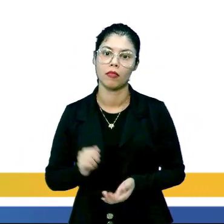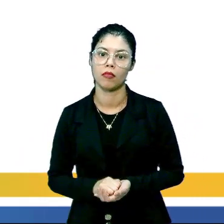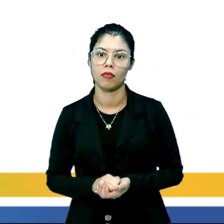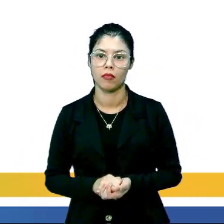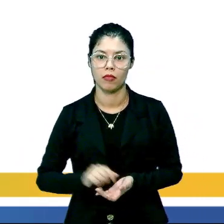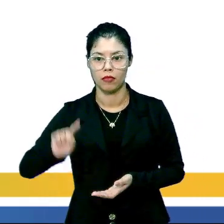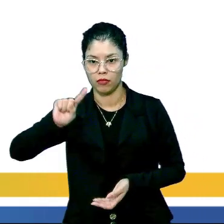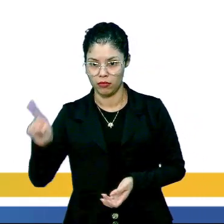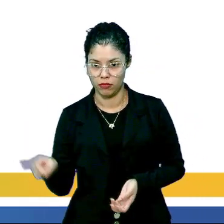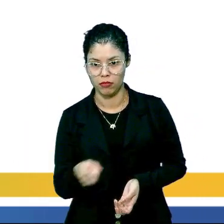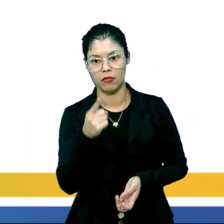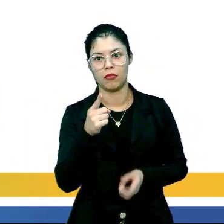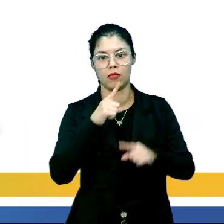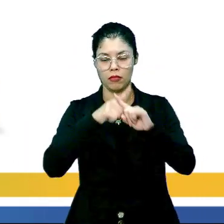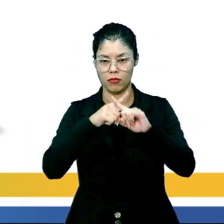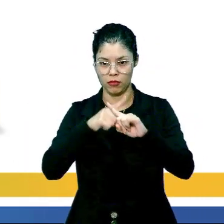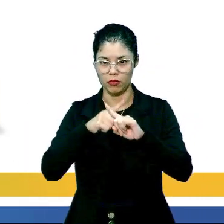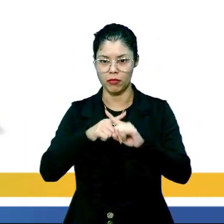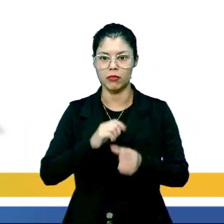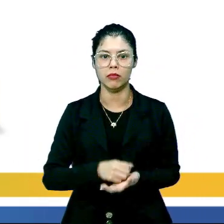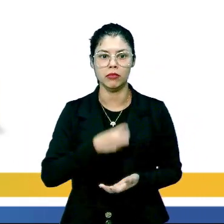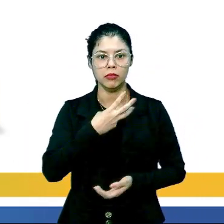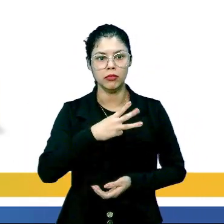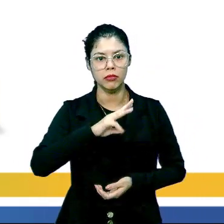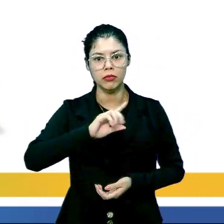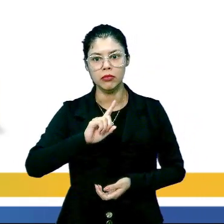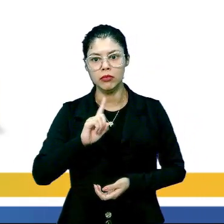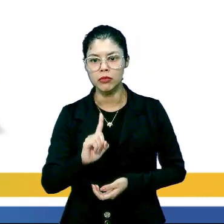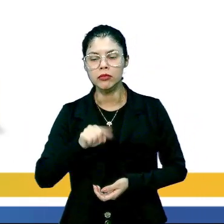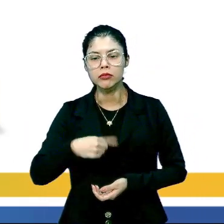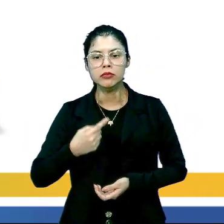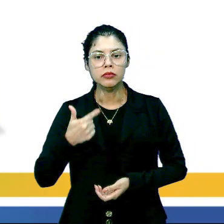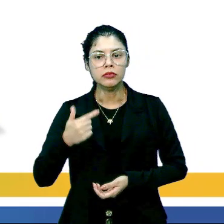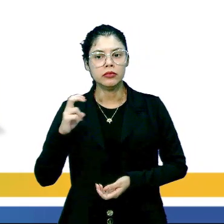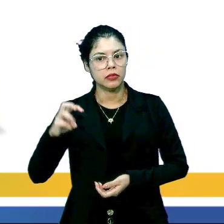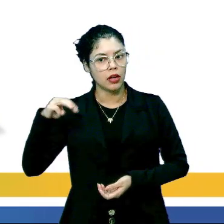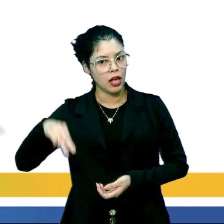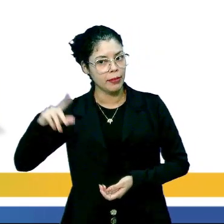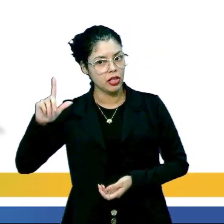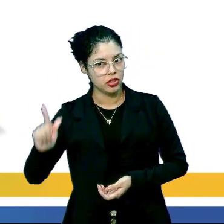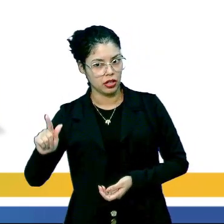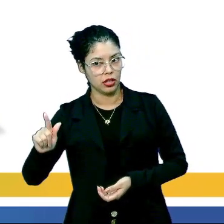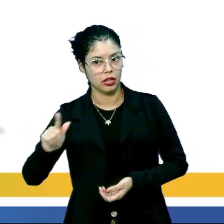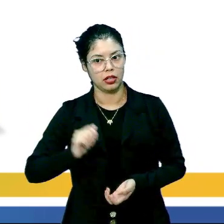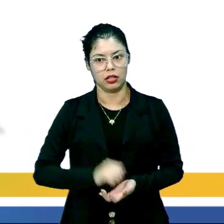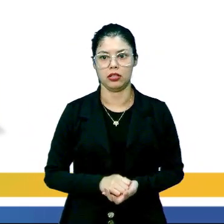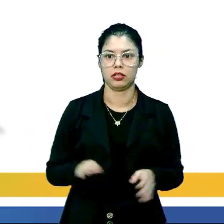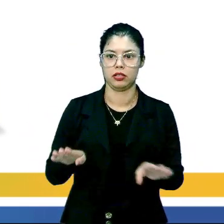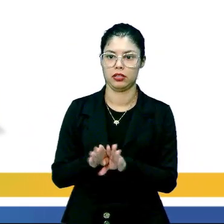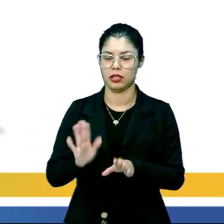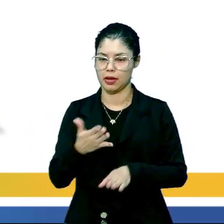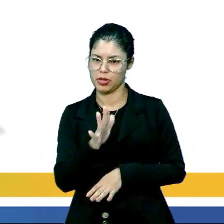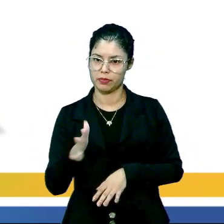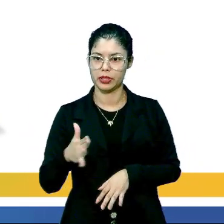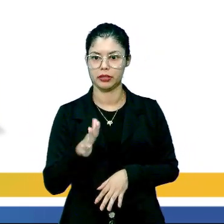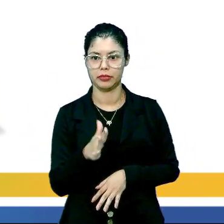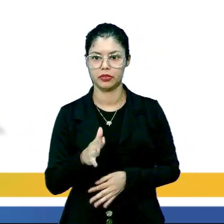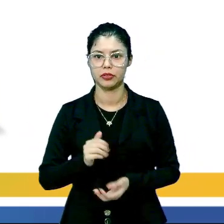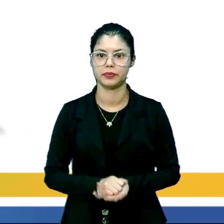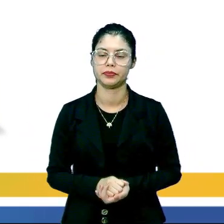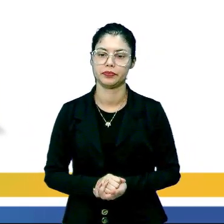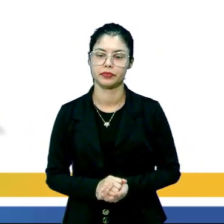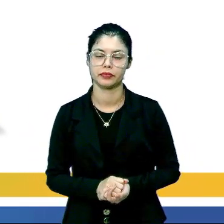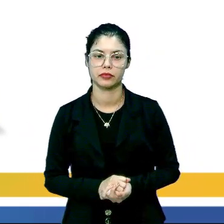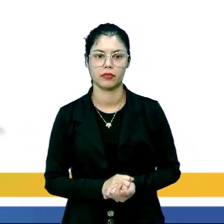é só a gente multiplicar por mil. E aí, nós vamos ter 31,25 miligramas ou aproximadamente 31